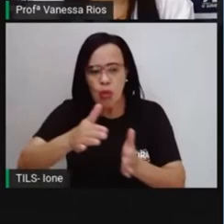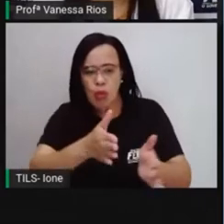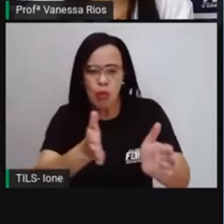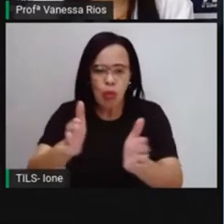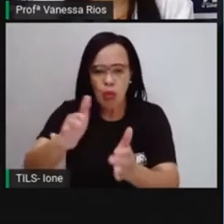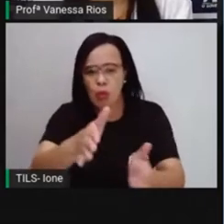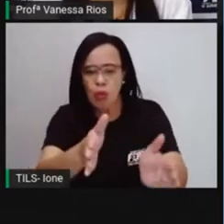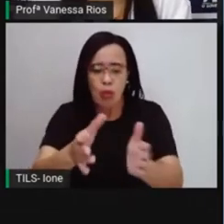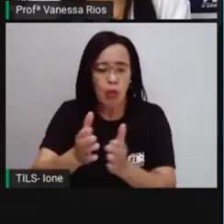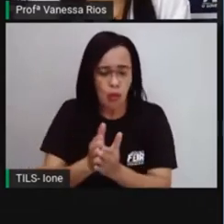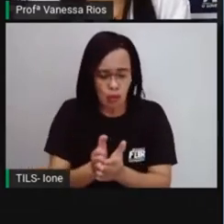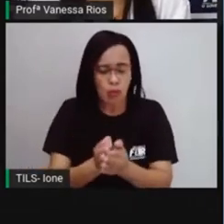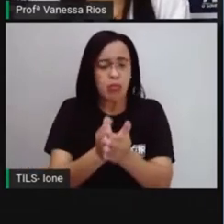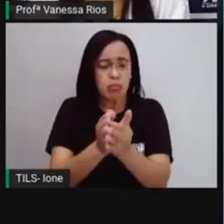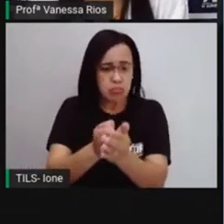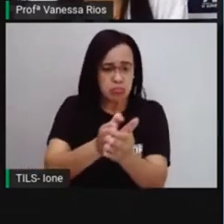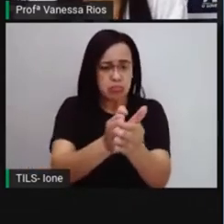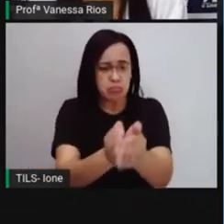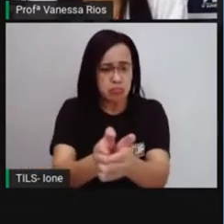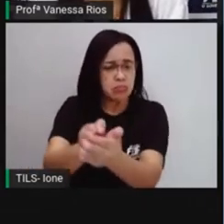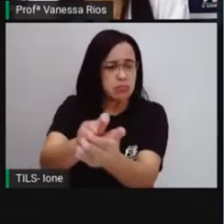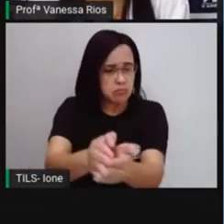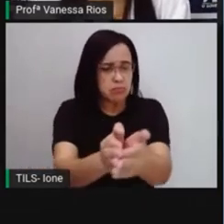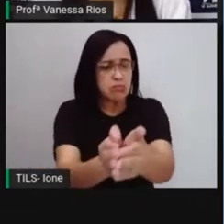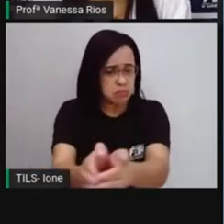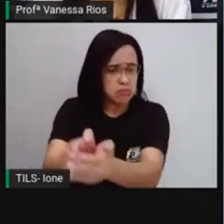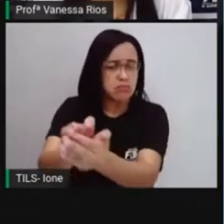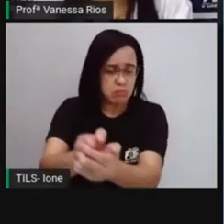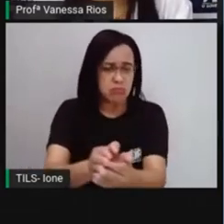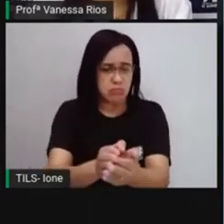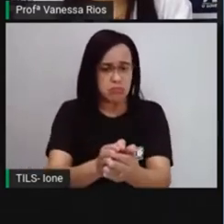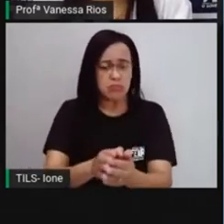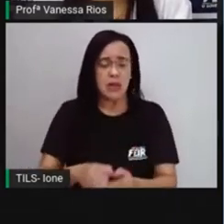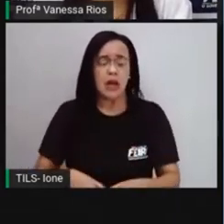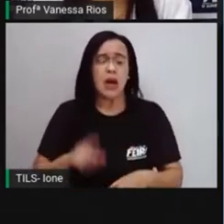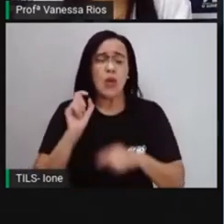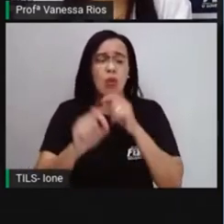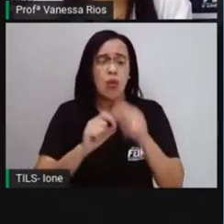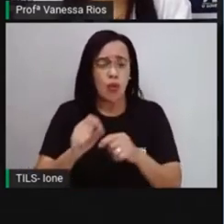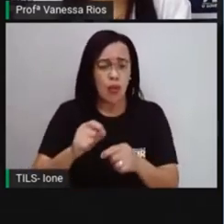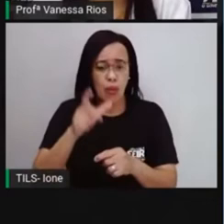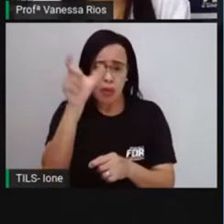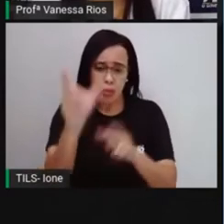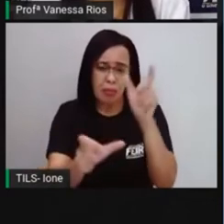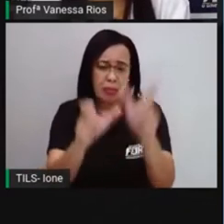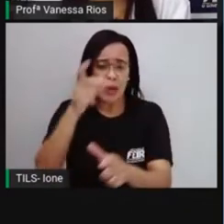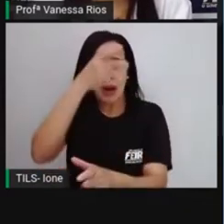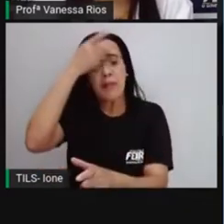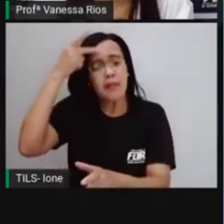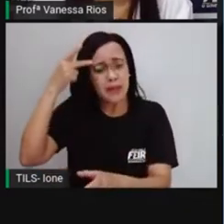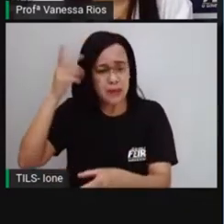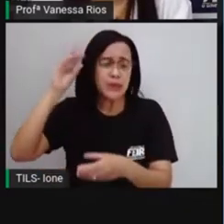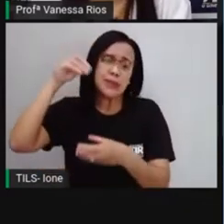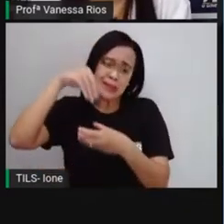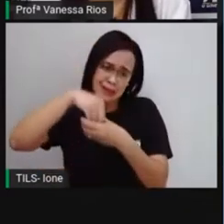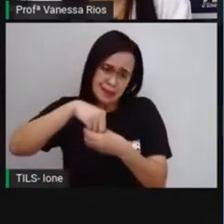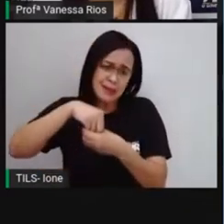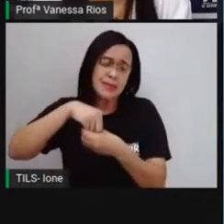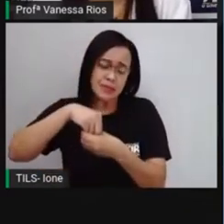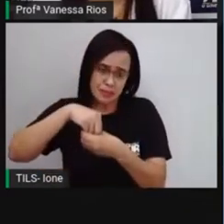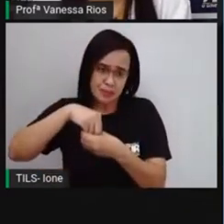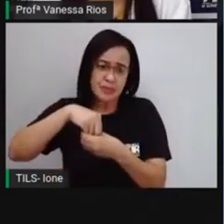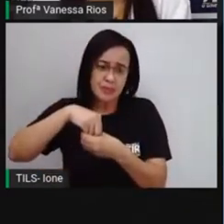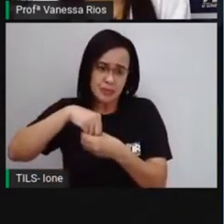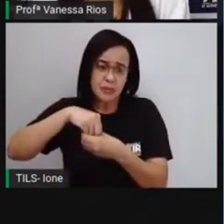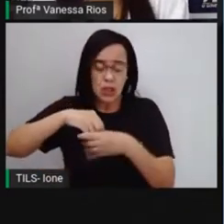negreiros, como assim eram chamados, os navios que traziam aí os africanos para serem escravizados. Faziam, né? Saindo